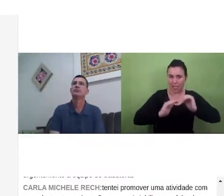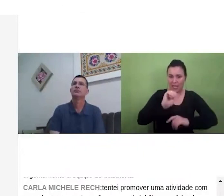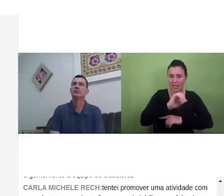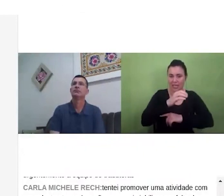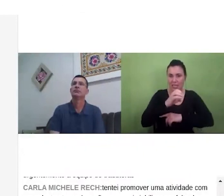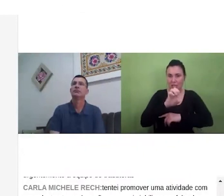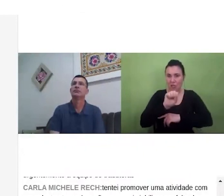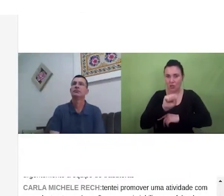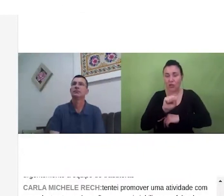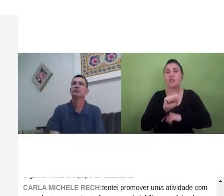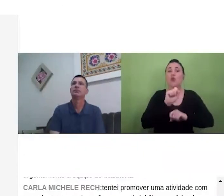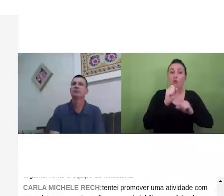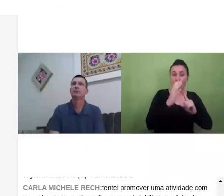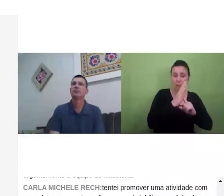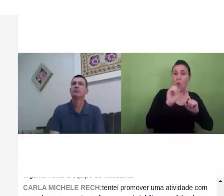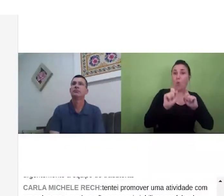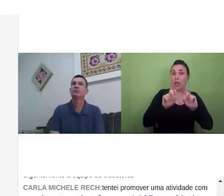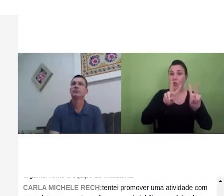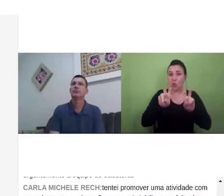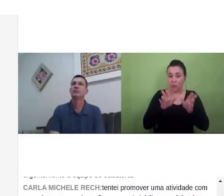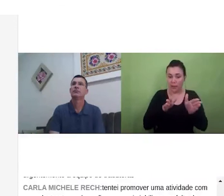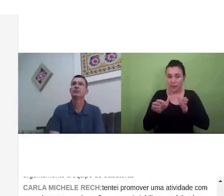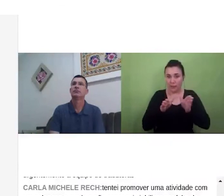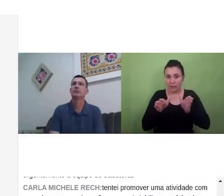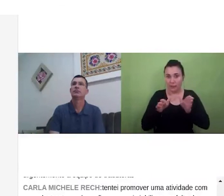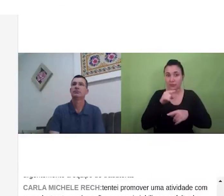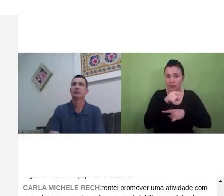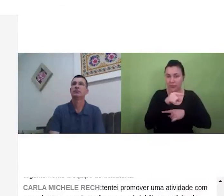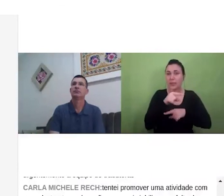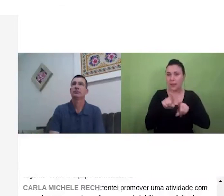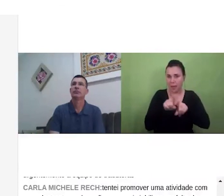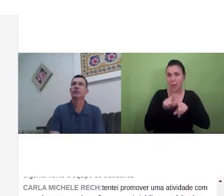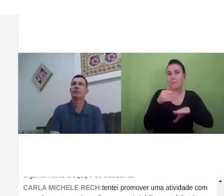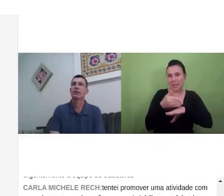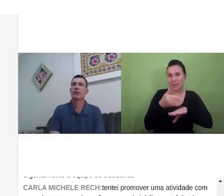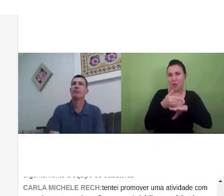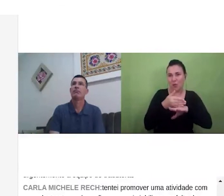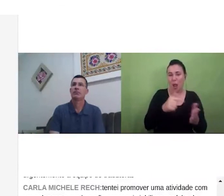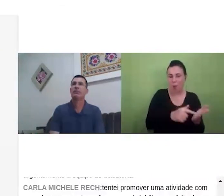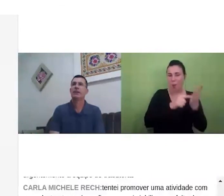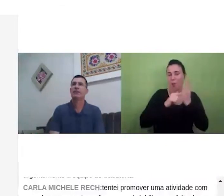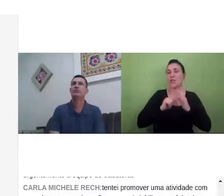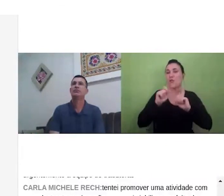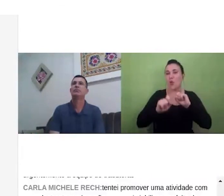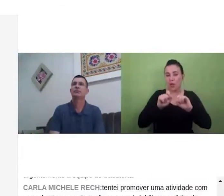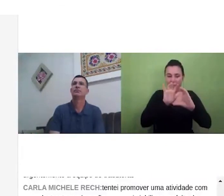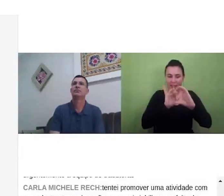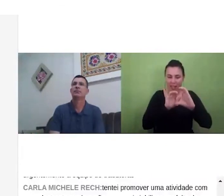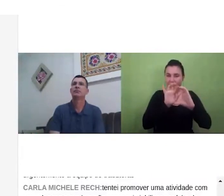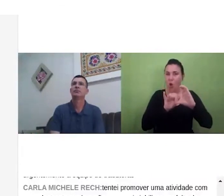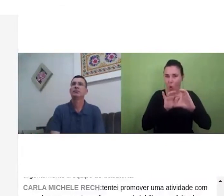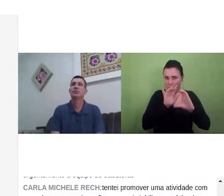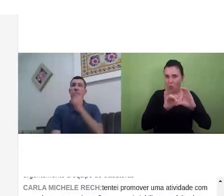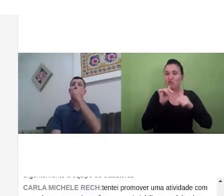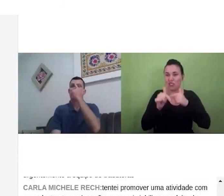remoto sobre acessibilidade e ela já colocava para nós a importância do QR Code de trabalhar mais a questão